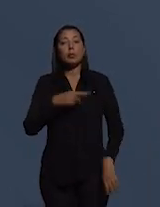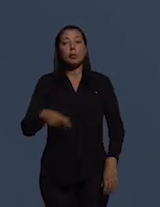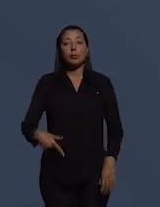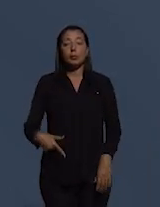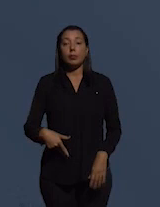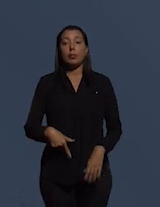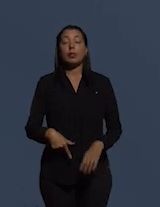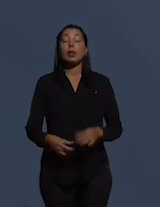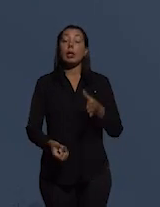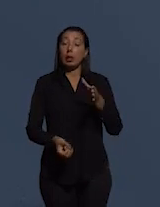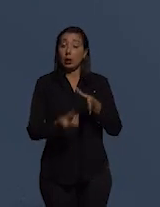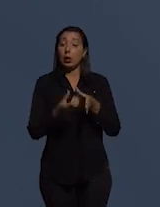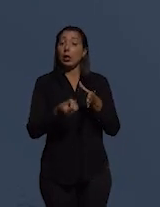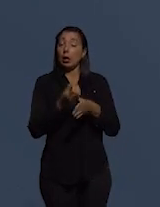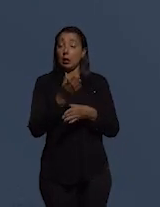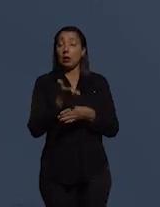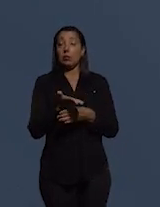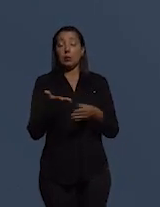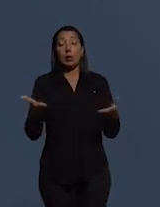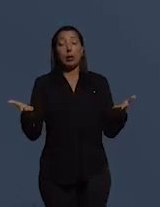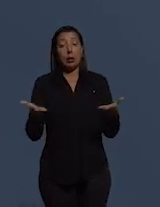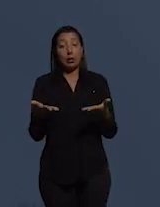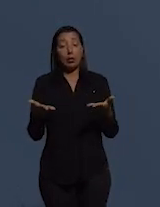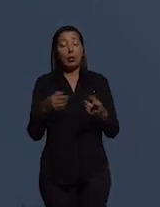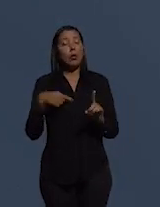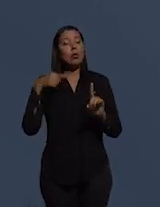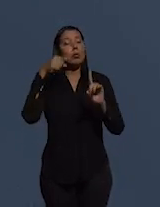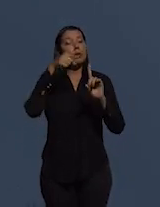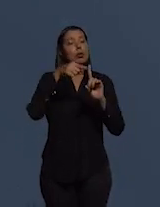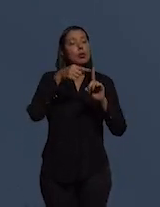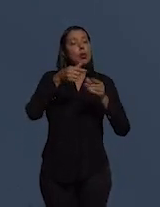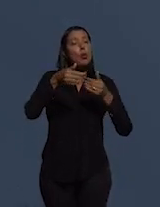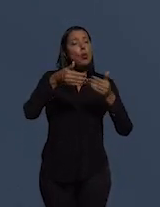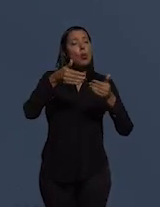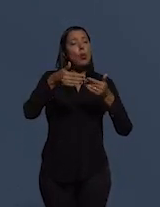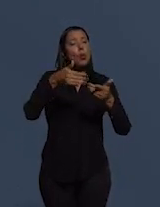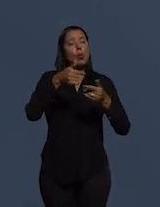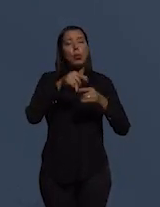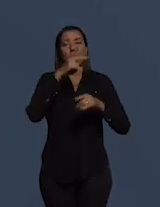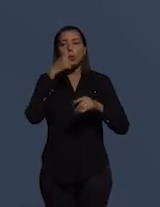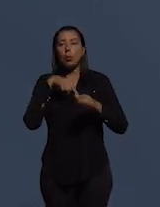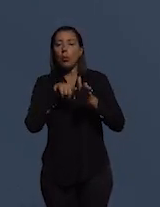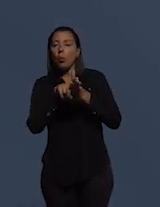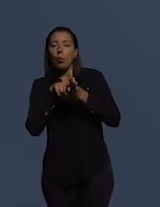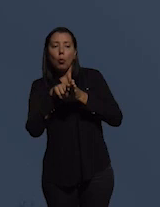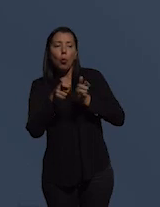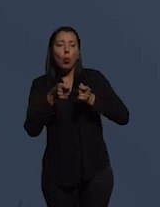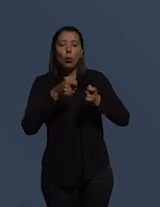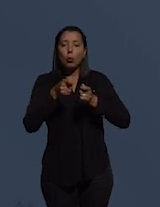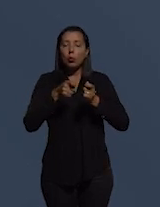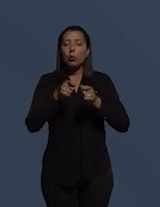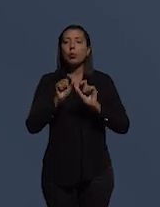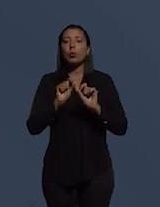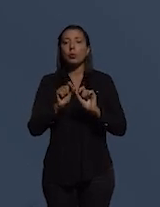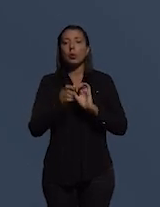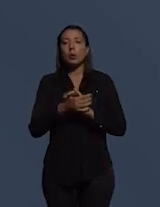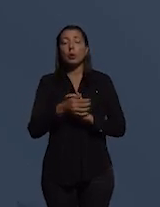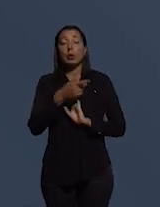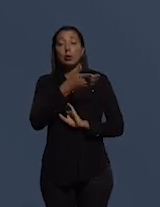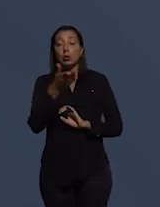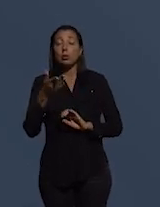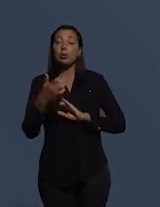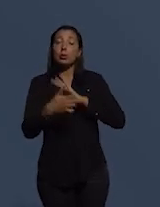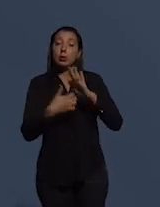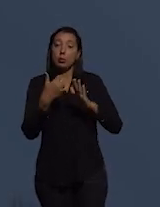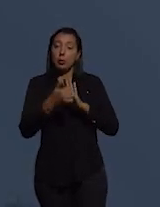entidade criada recentemente com o objetivo de articular os auditores de controle interno público e suas entidades